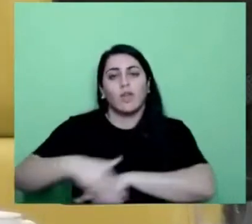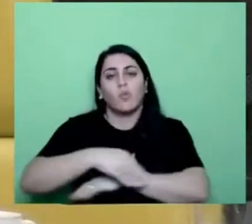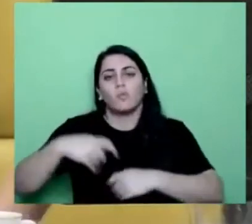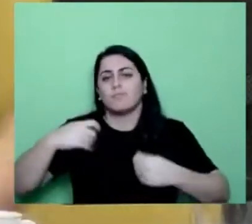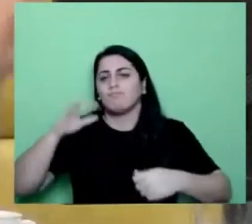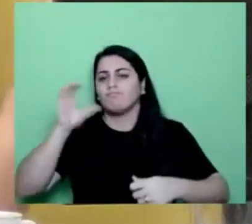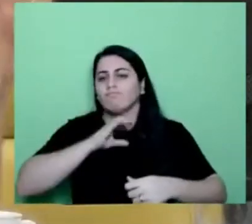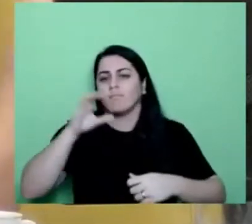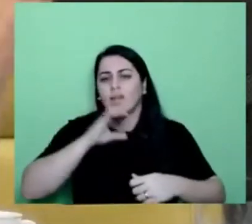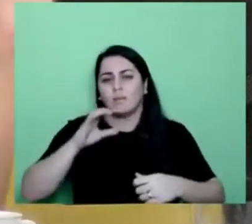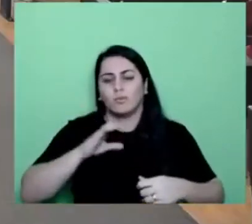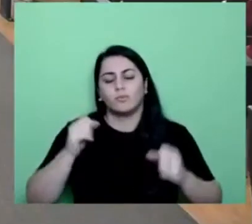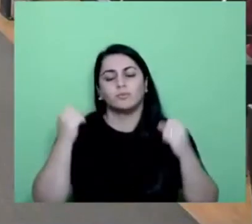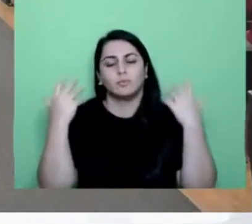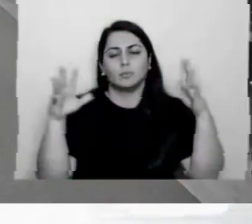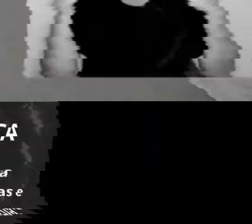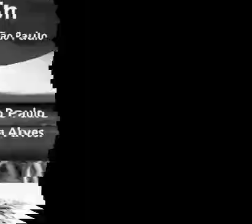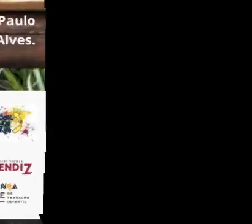Obrigada.